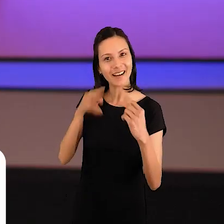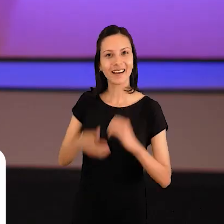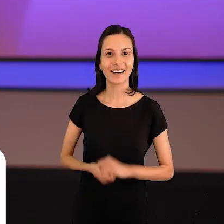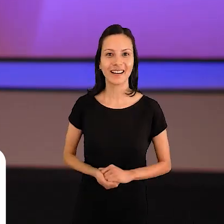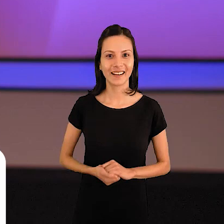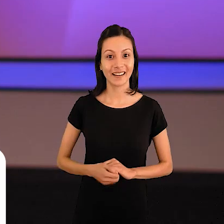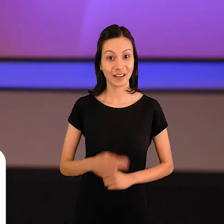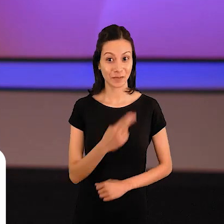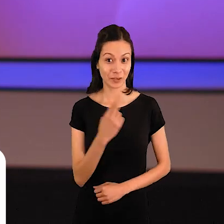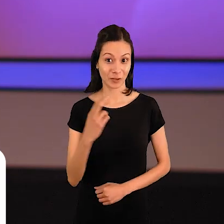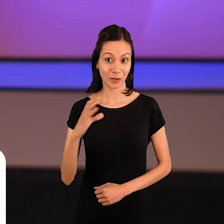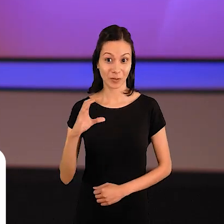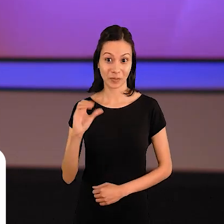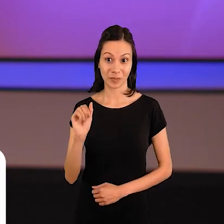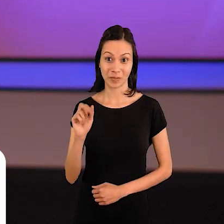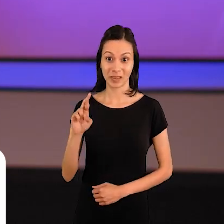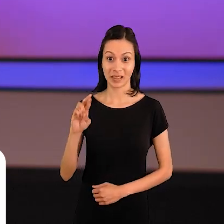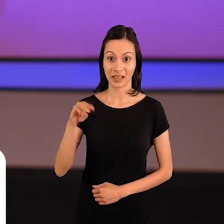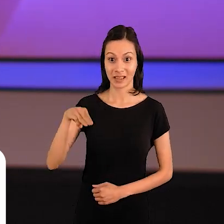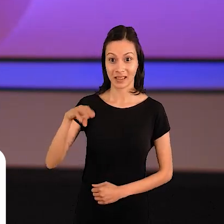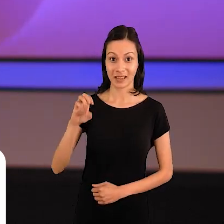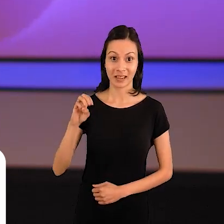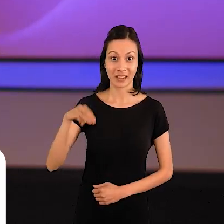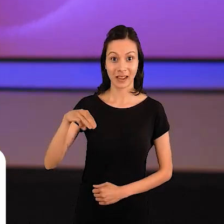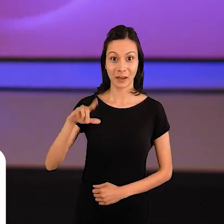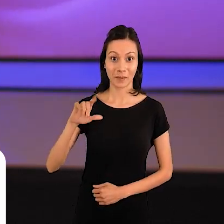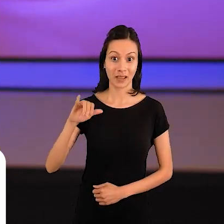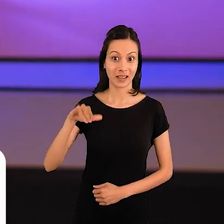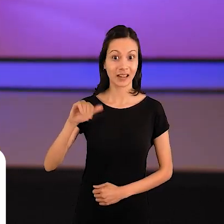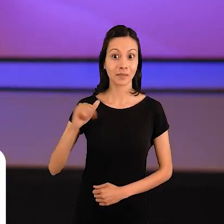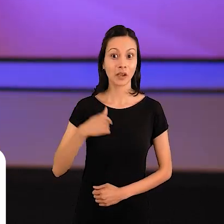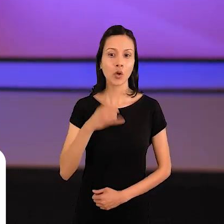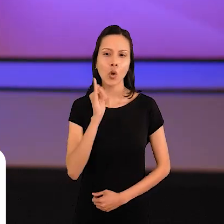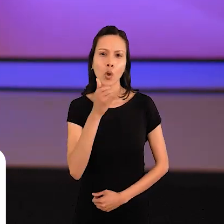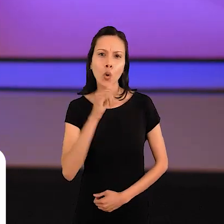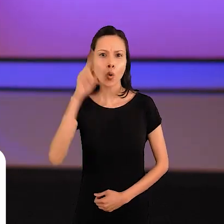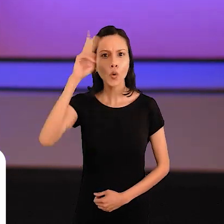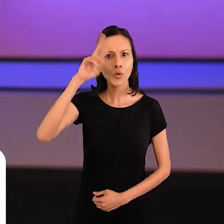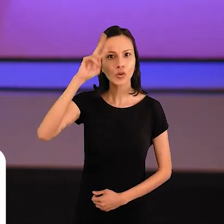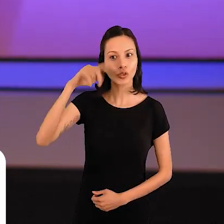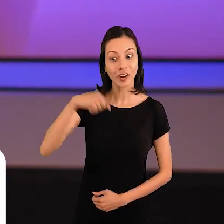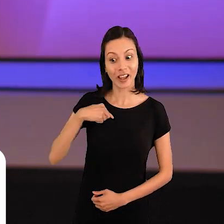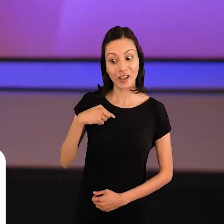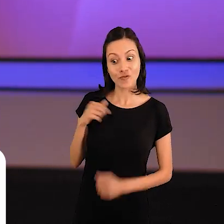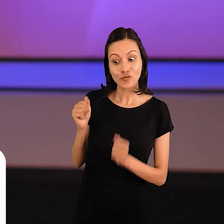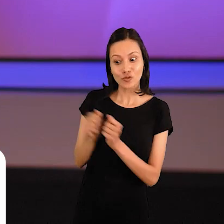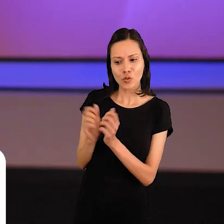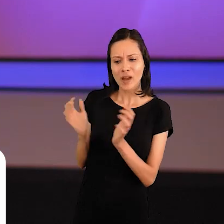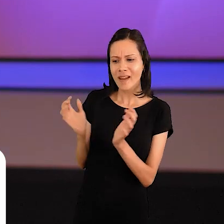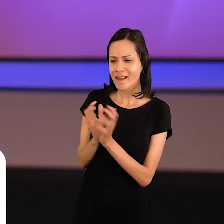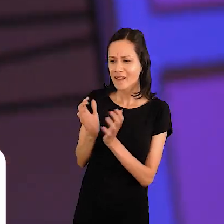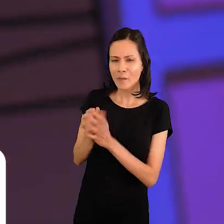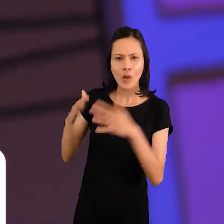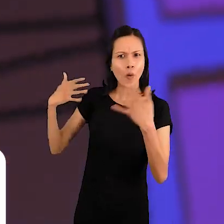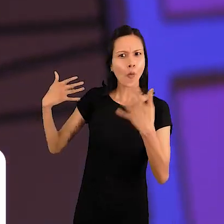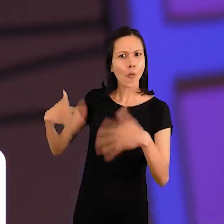Lima, contadora de histórias. E estou aqui, junto com uma equipe incrível, que está levando para vocês